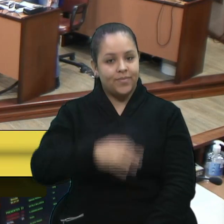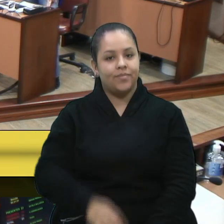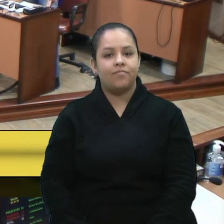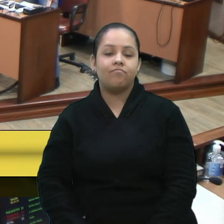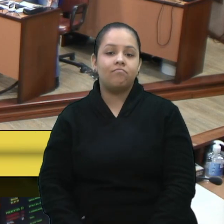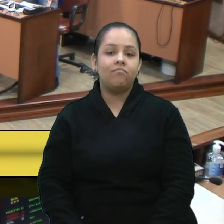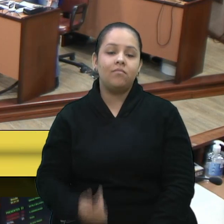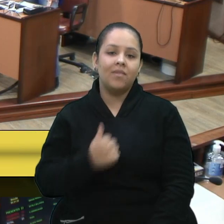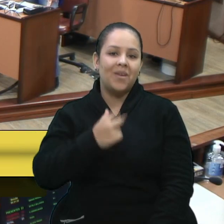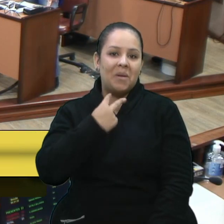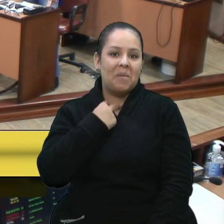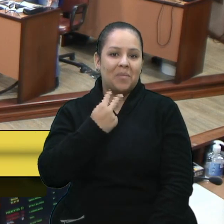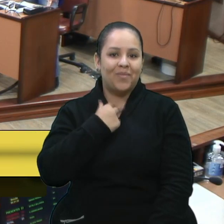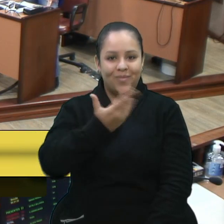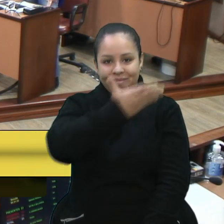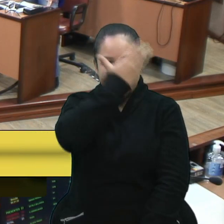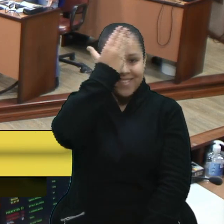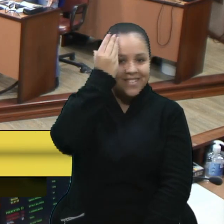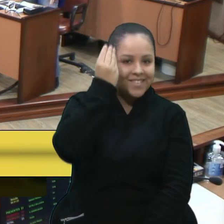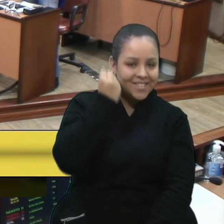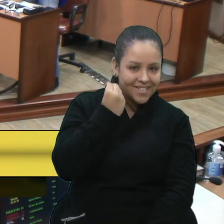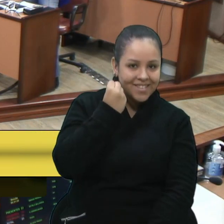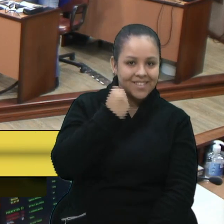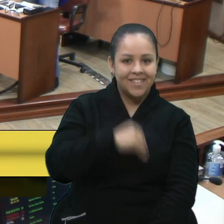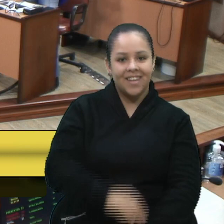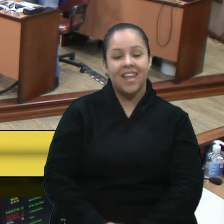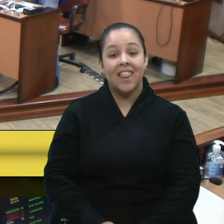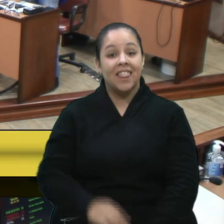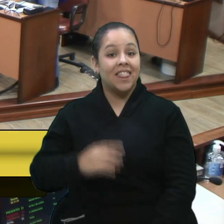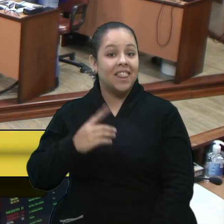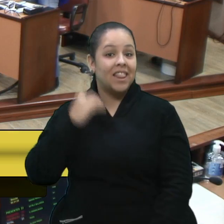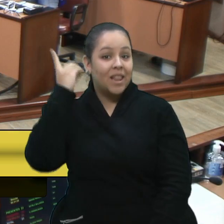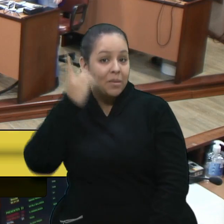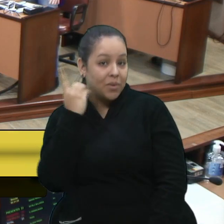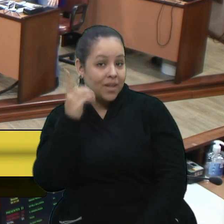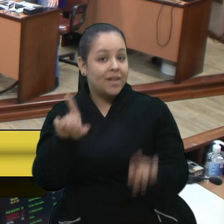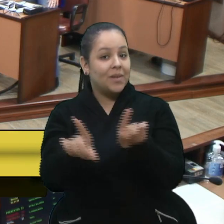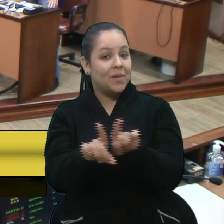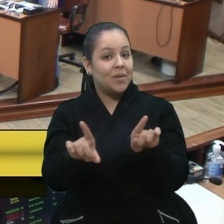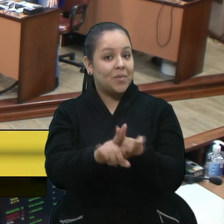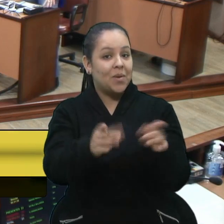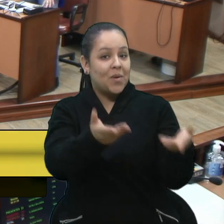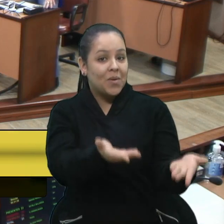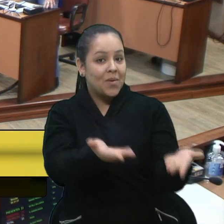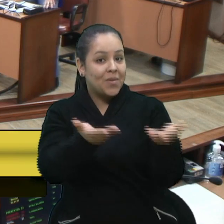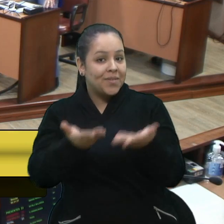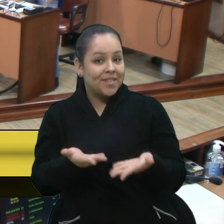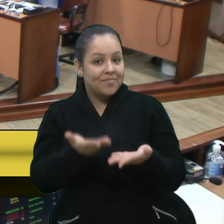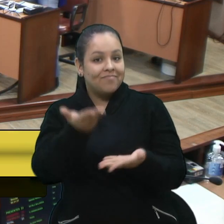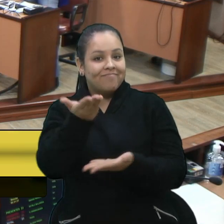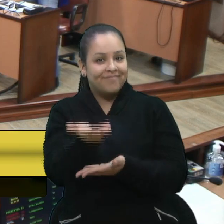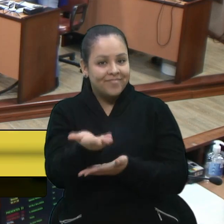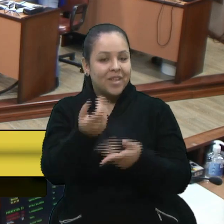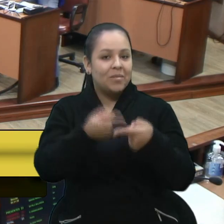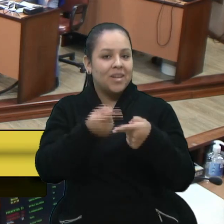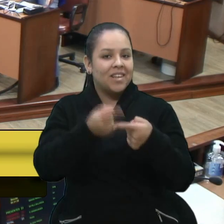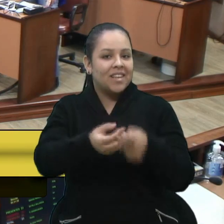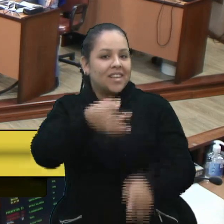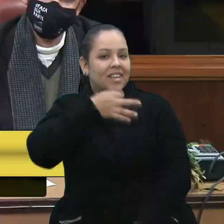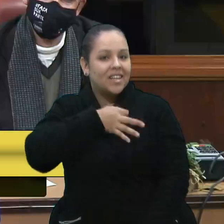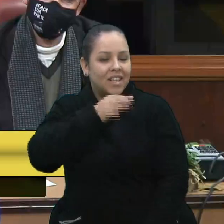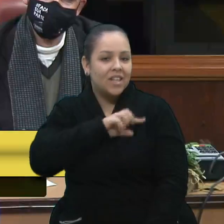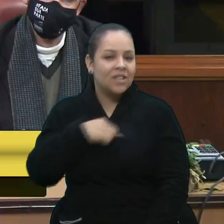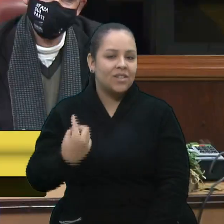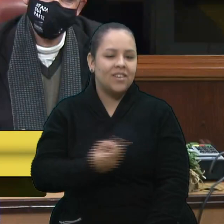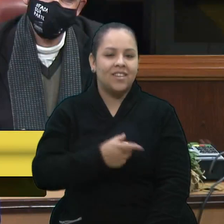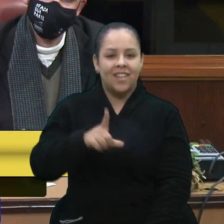poderia deixar de dizer, deputado, e de convidá-lo também, porque em Caxias do Sul nós temos uma